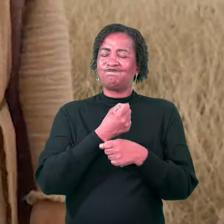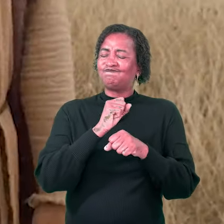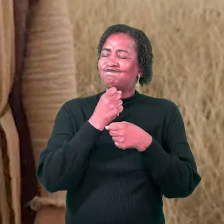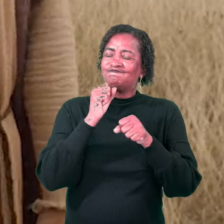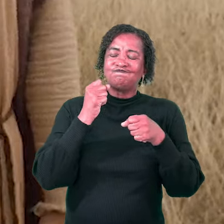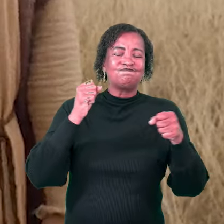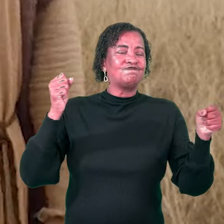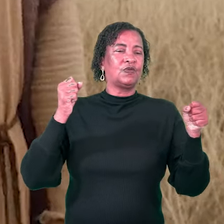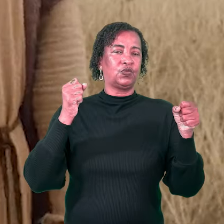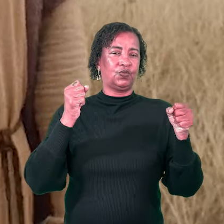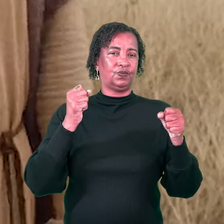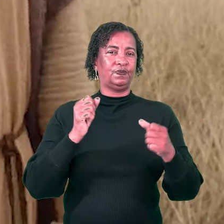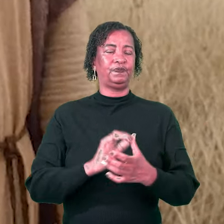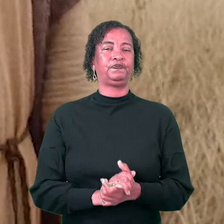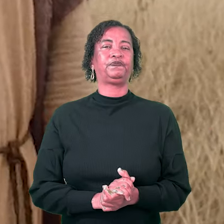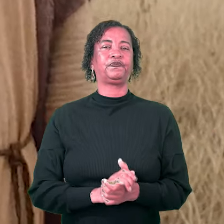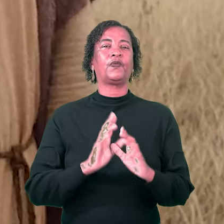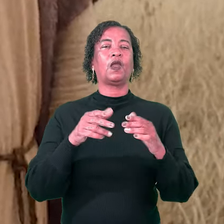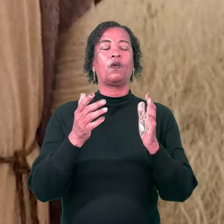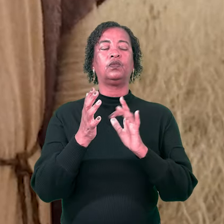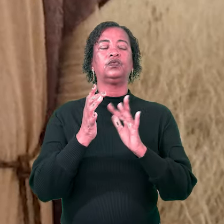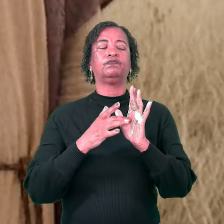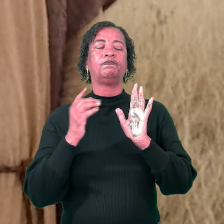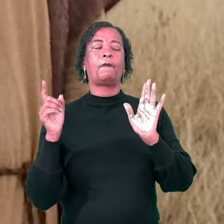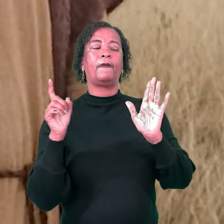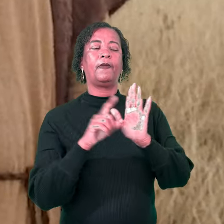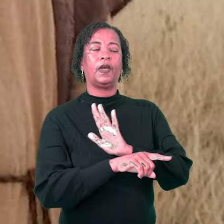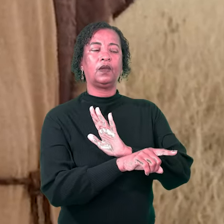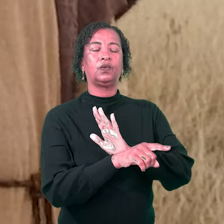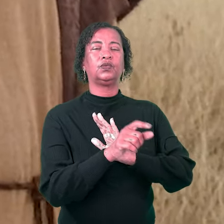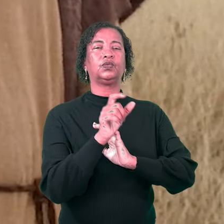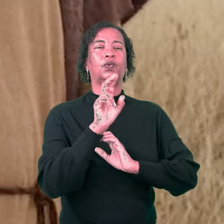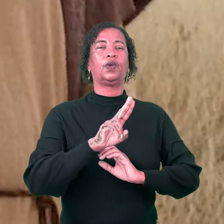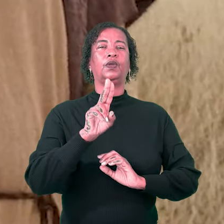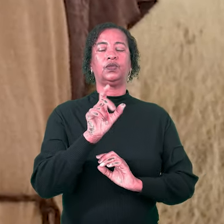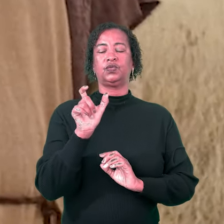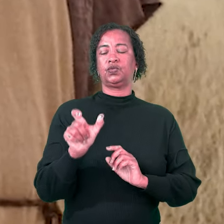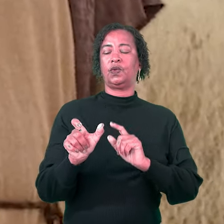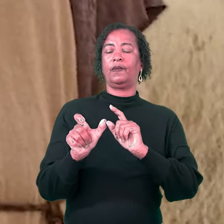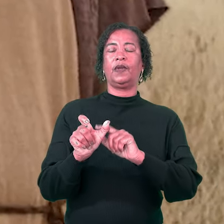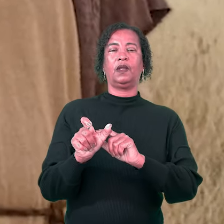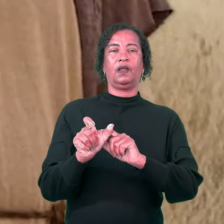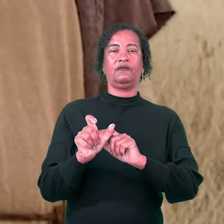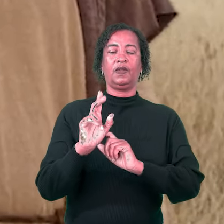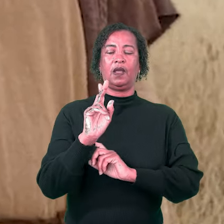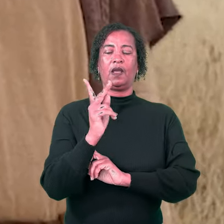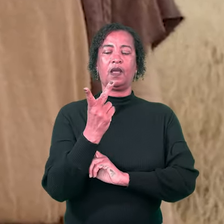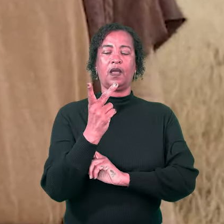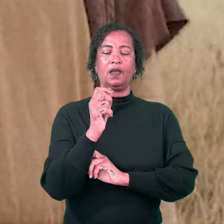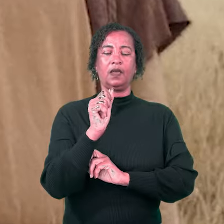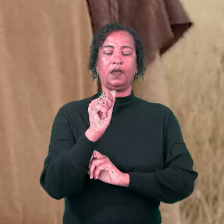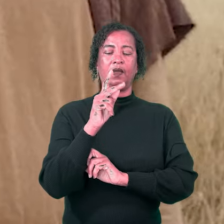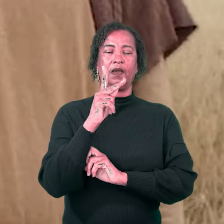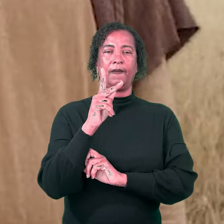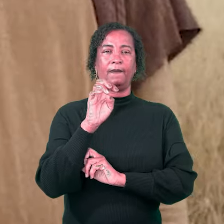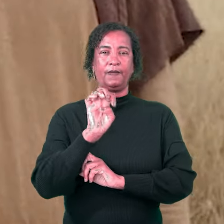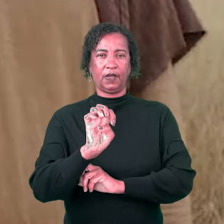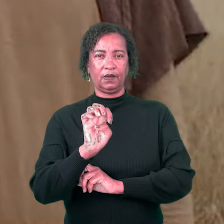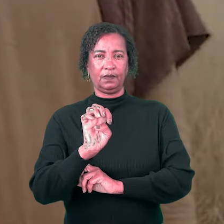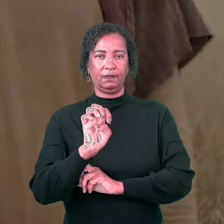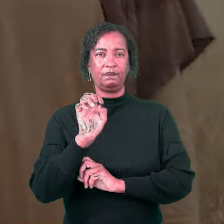os outros. Quando o Senhor lhe fez essa pergunta, usou a palavra grega para amor, ágape. Quando